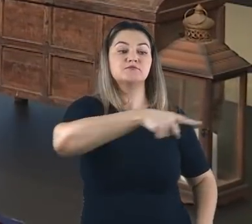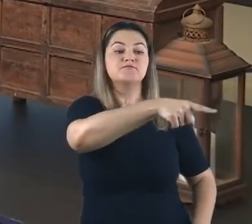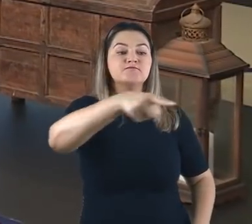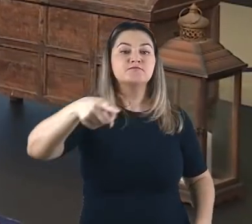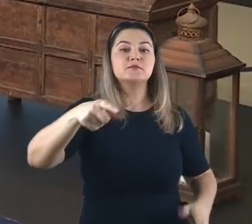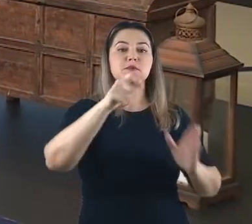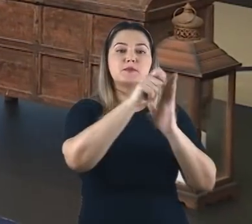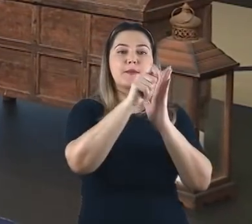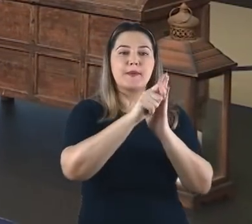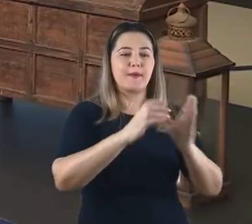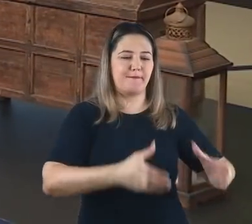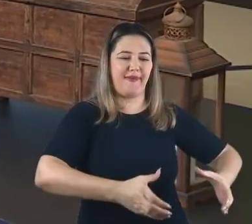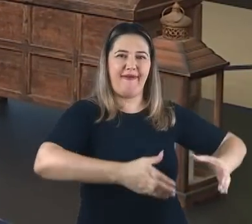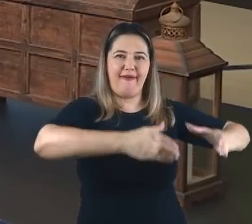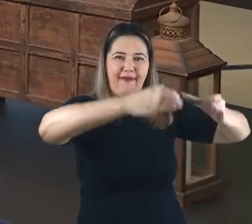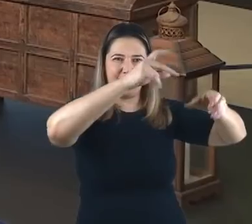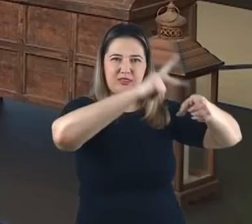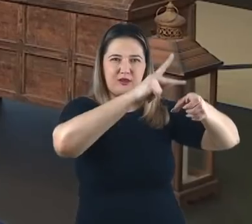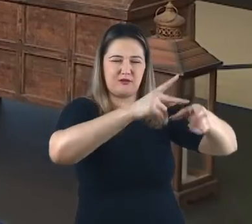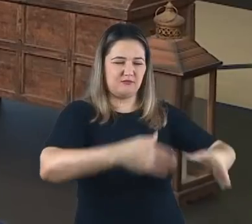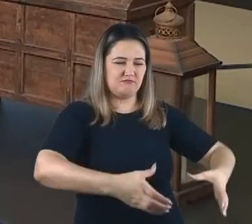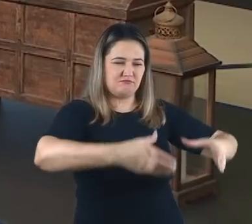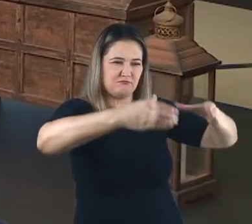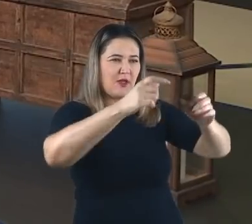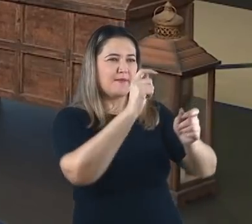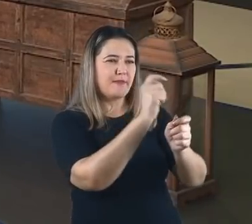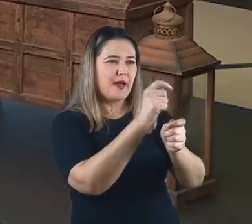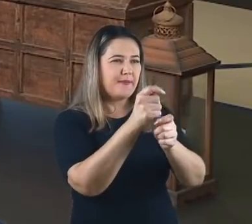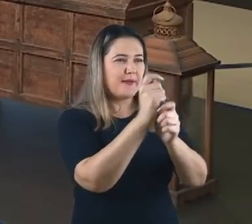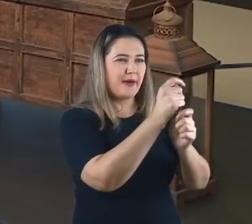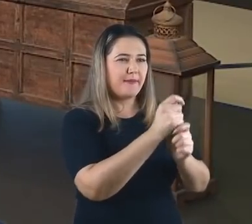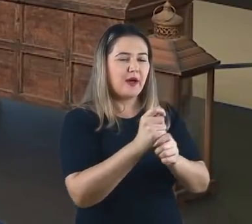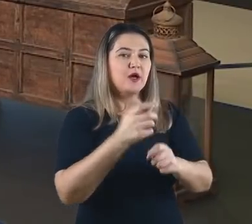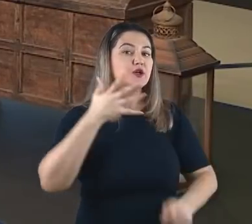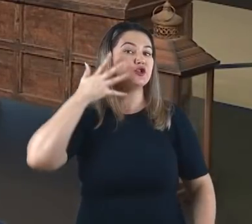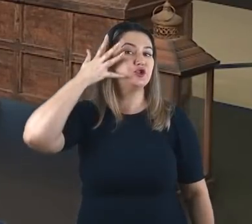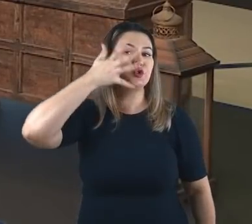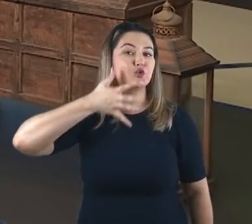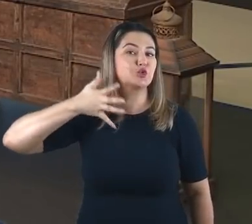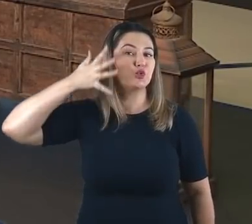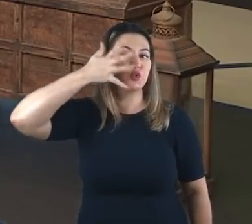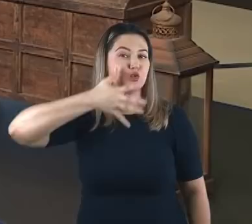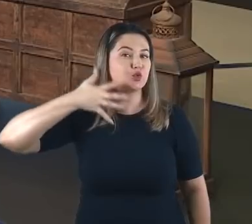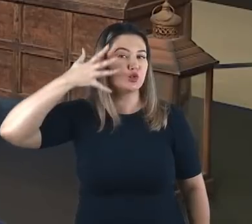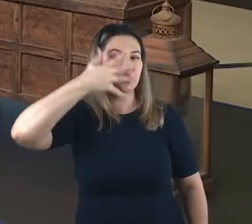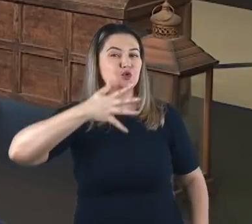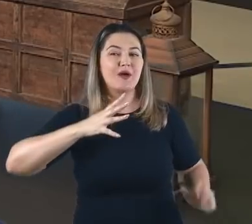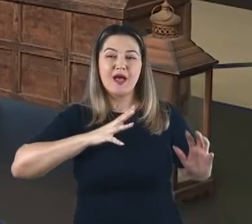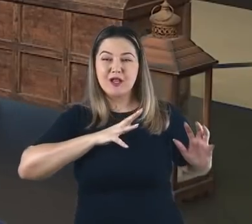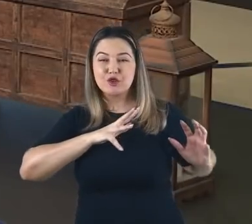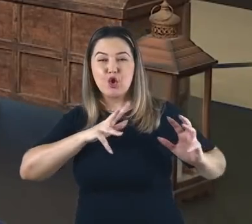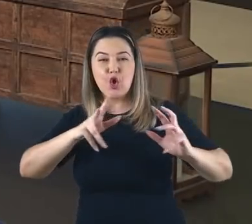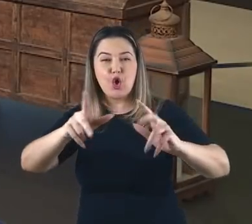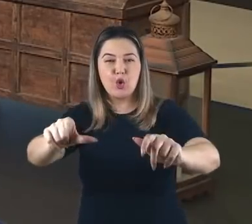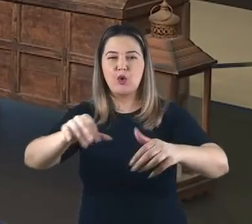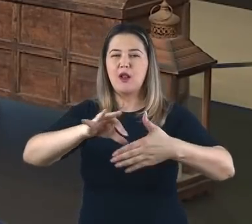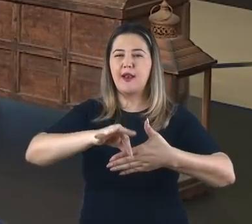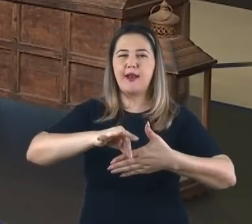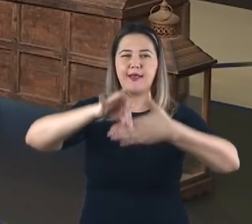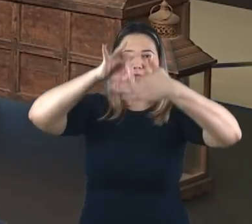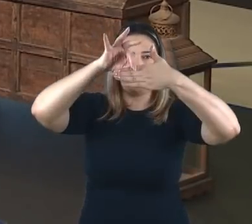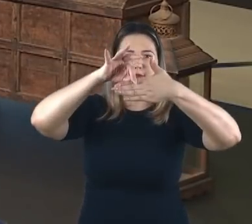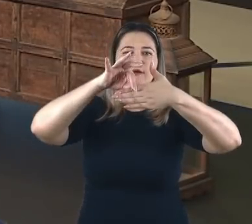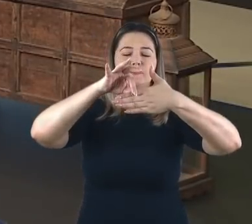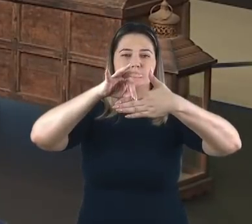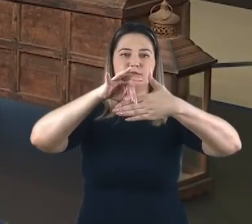numa estela isto é numa pedra comemorativa um discurso legislador a todos os superintendentes dos centros de